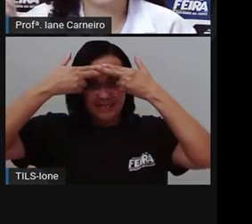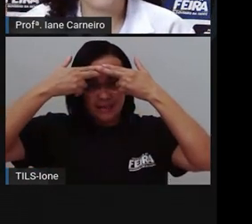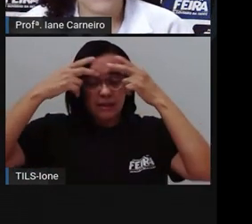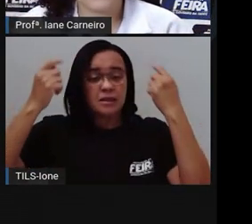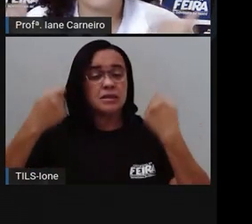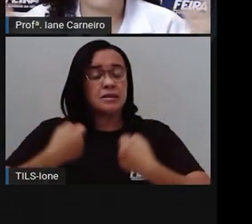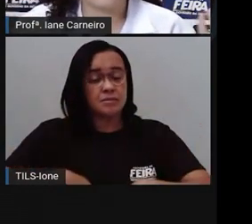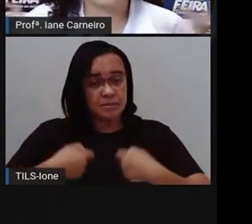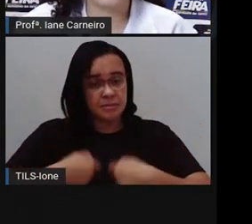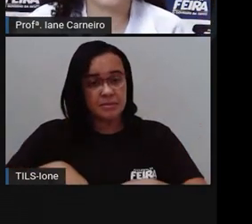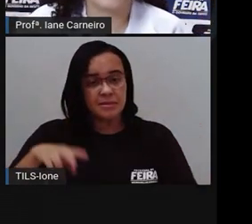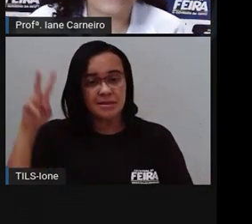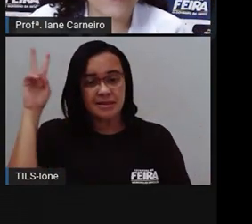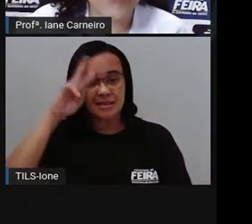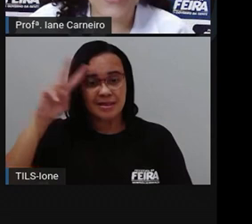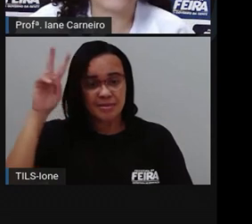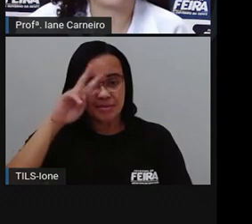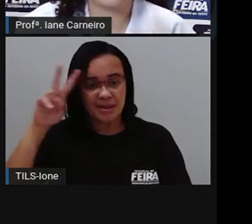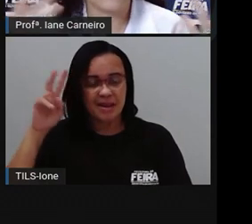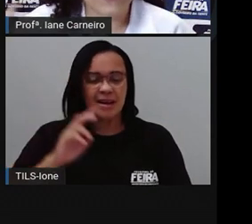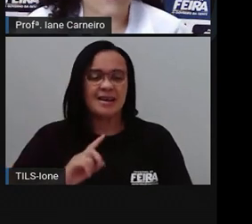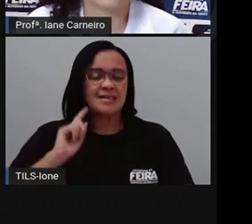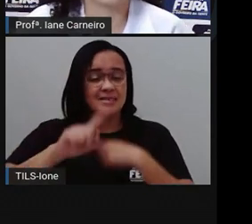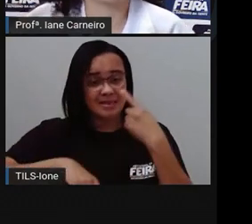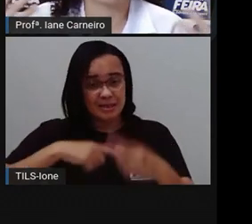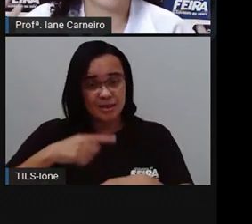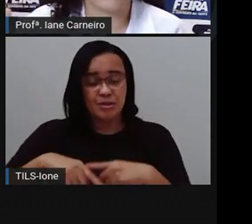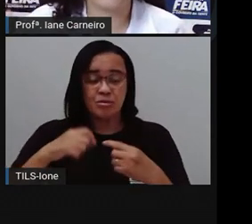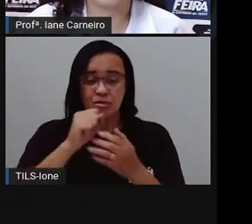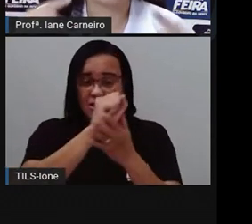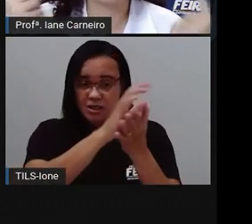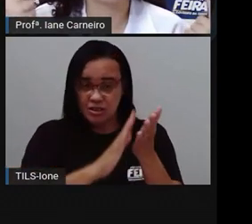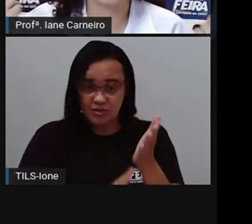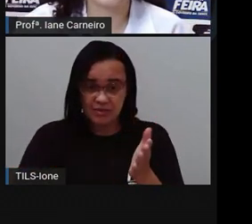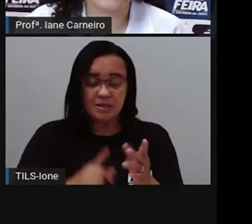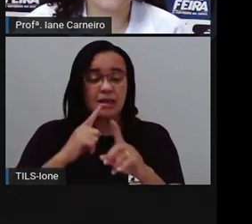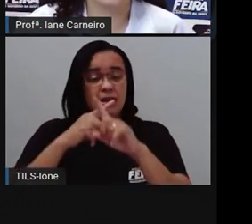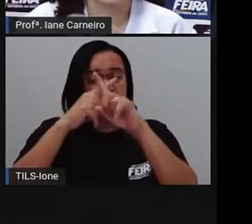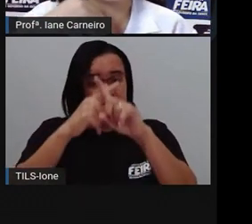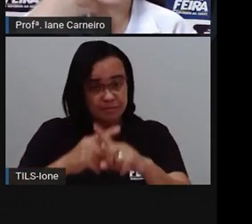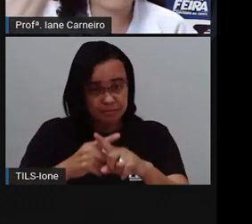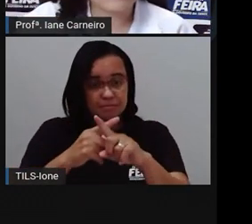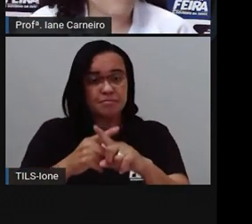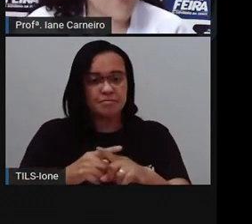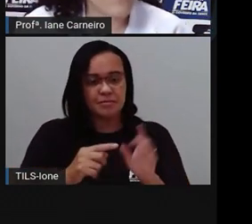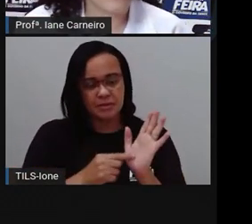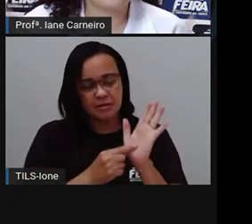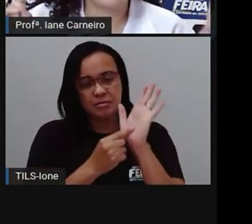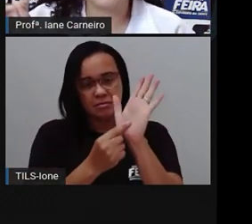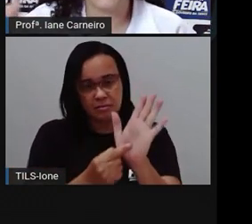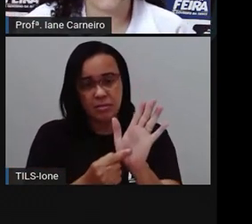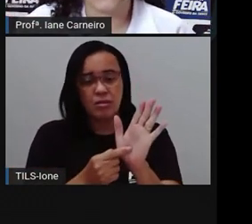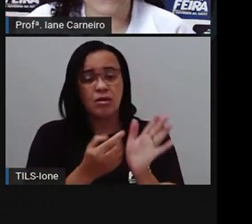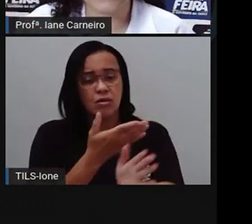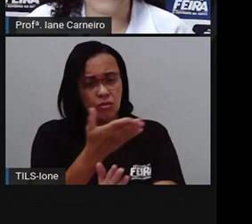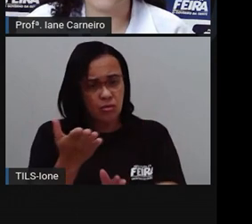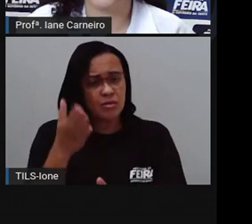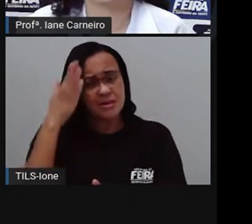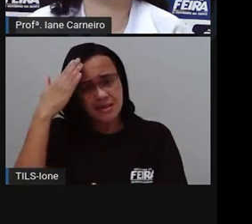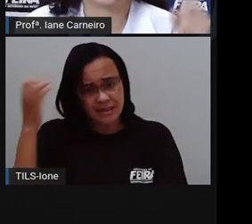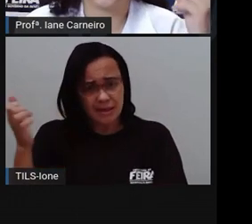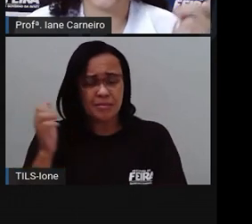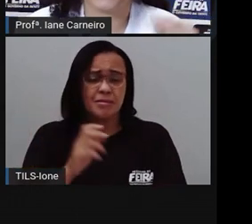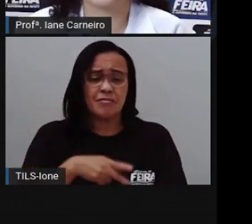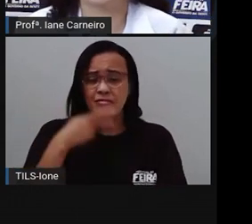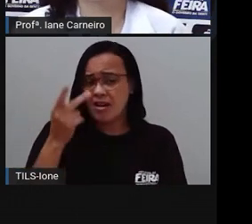vocês se lembrarem depois do desafio, das atividades que vão ser propostas. E que vocês consigam declamar o poema de cor, tá certo?